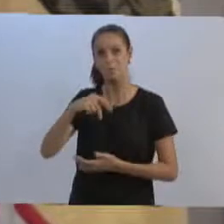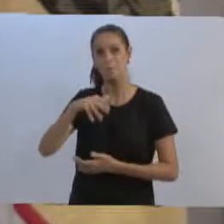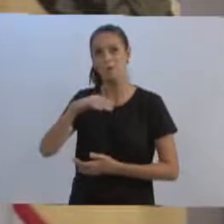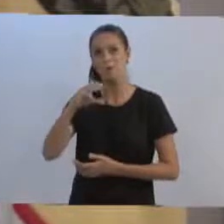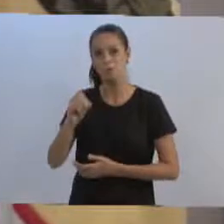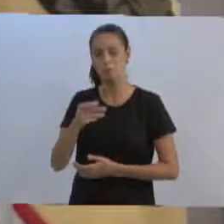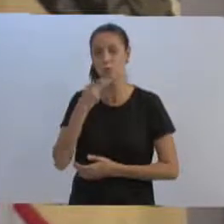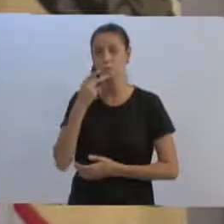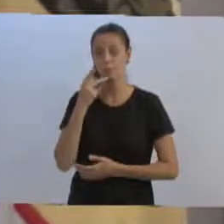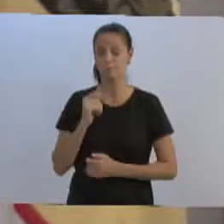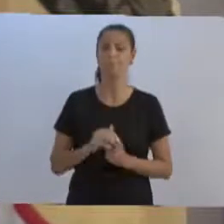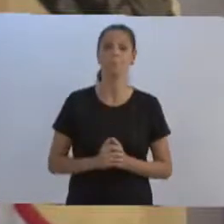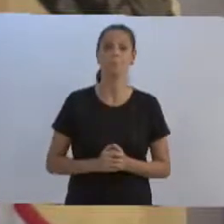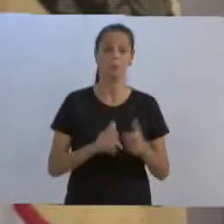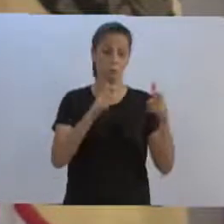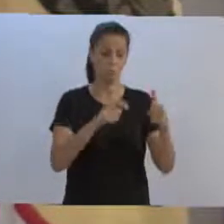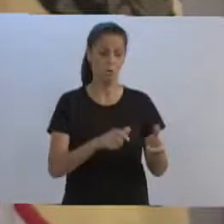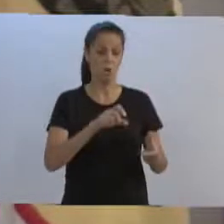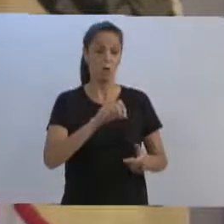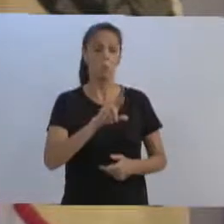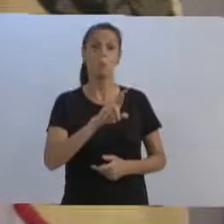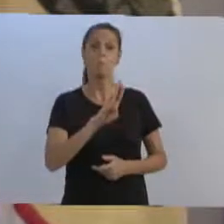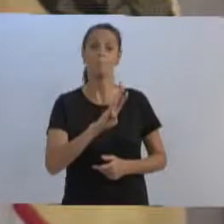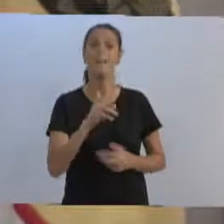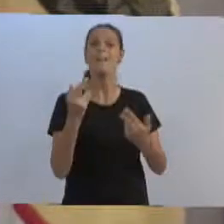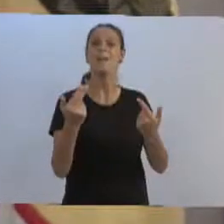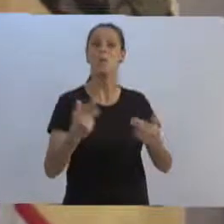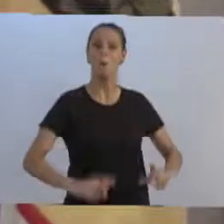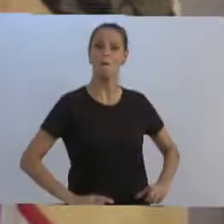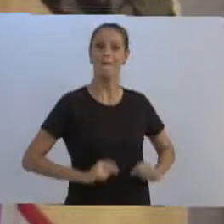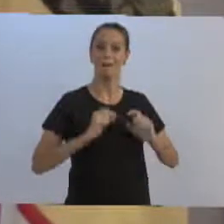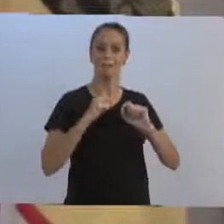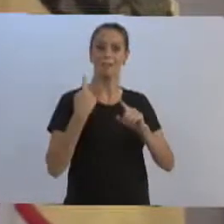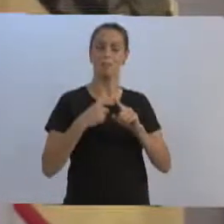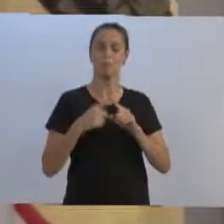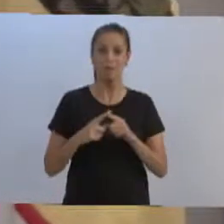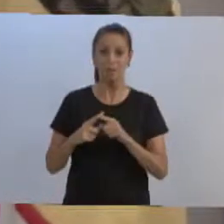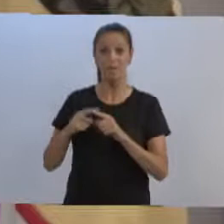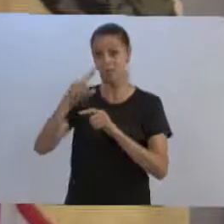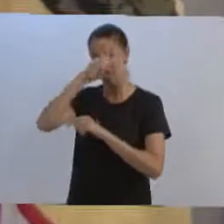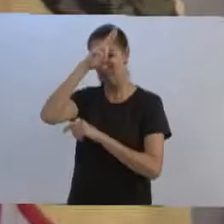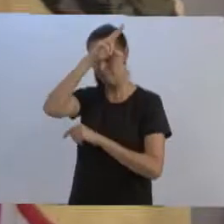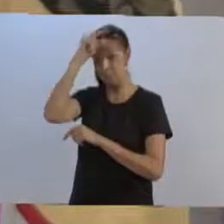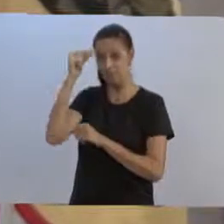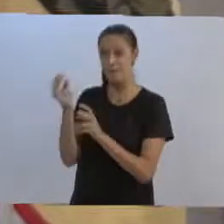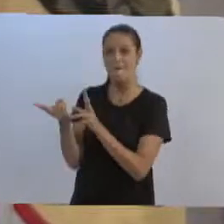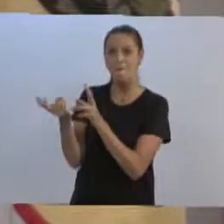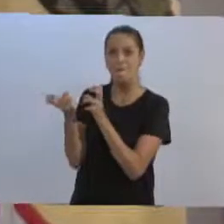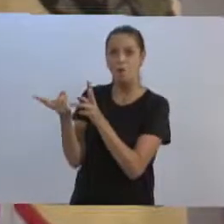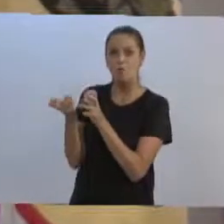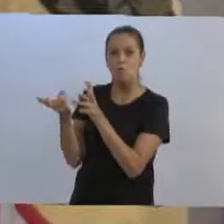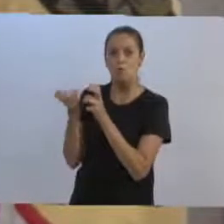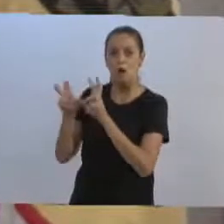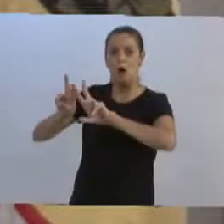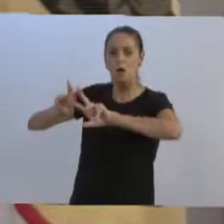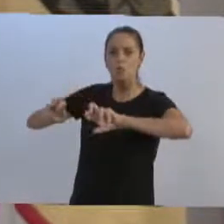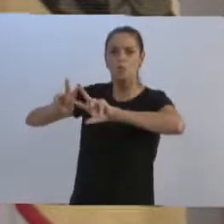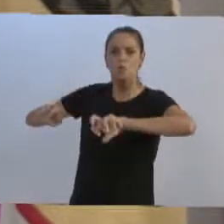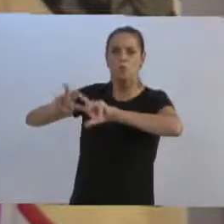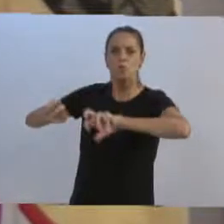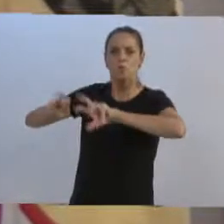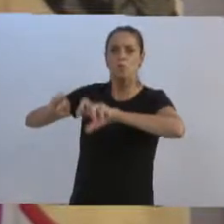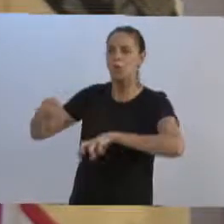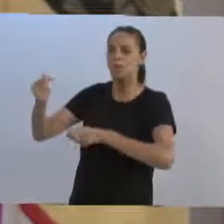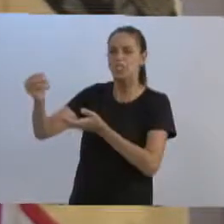a urbe é um câncer para a prefeitura, capaz de sugar milhões da administração pública, sem justificar na prática os